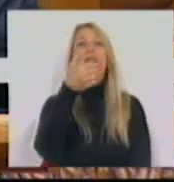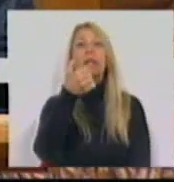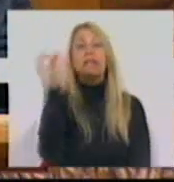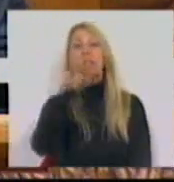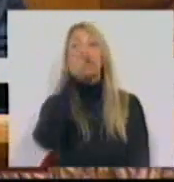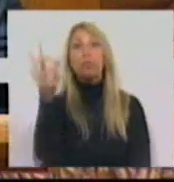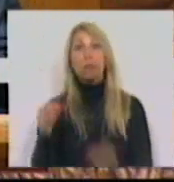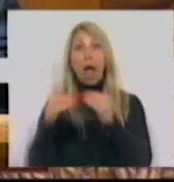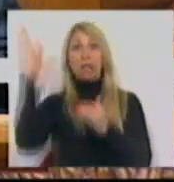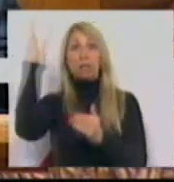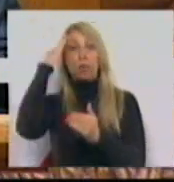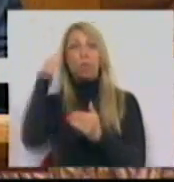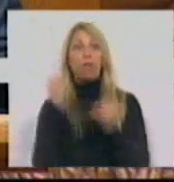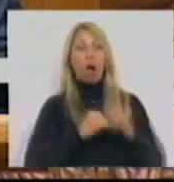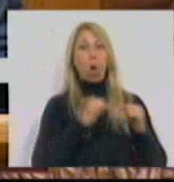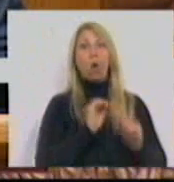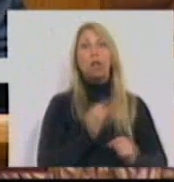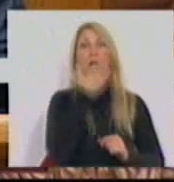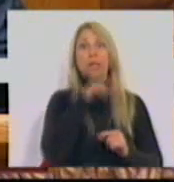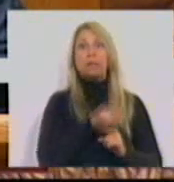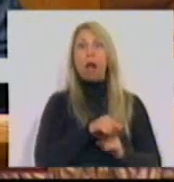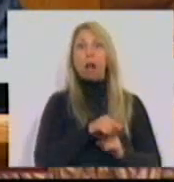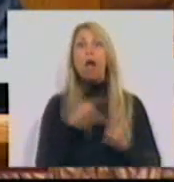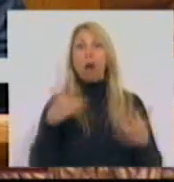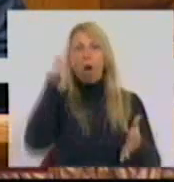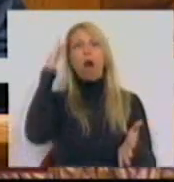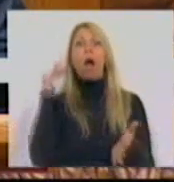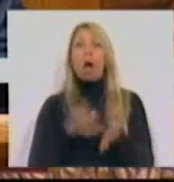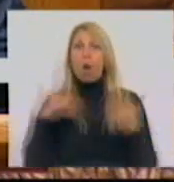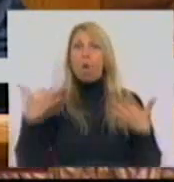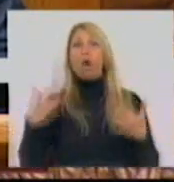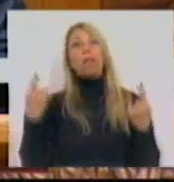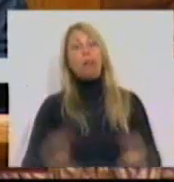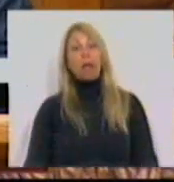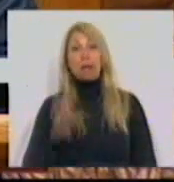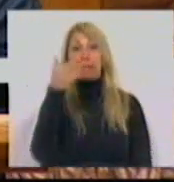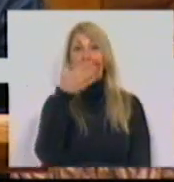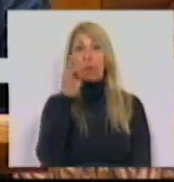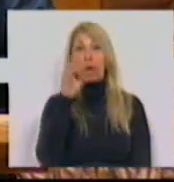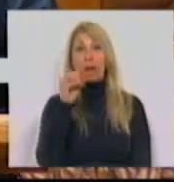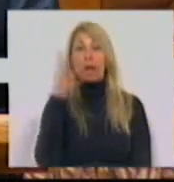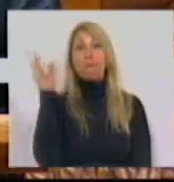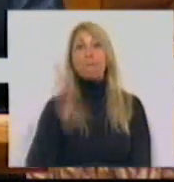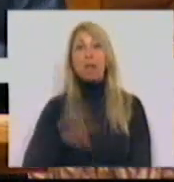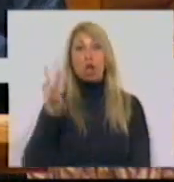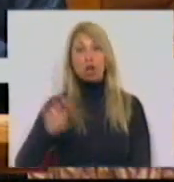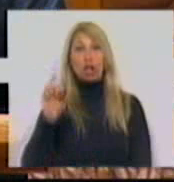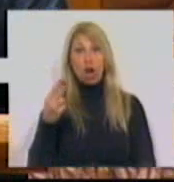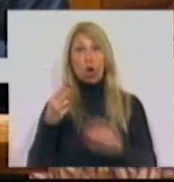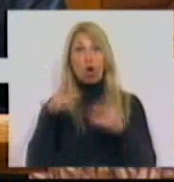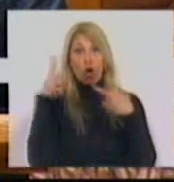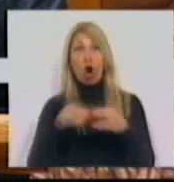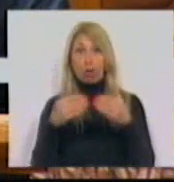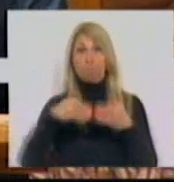acima do previsto no memorando inicial, estão a ter consequências. Mais 740 milhões de euros de cortes, com